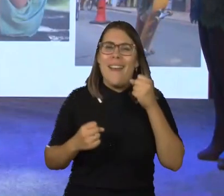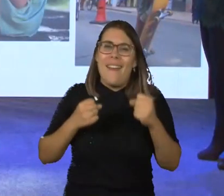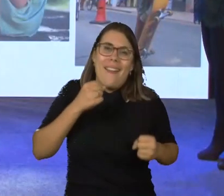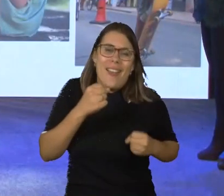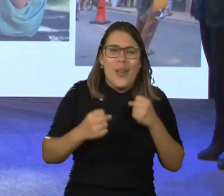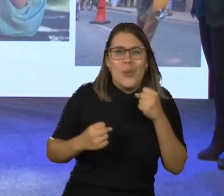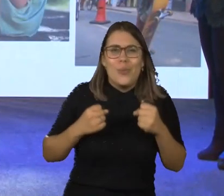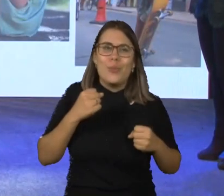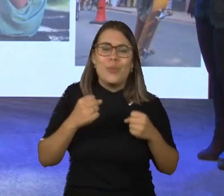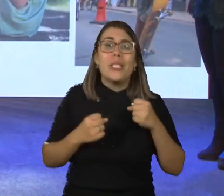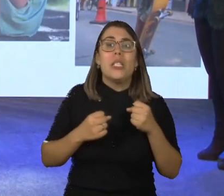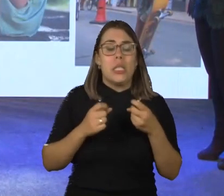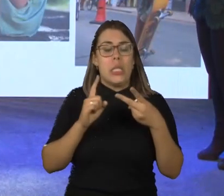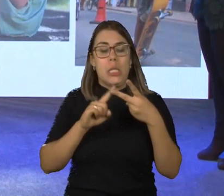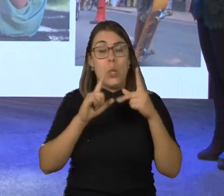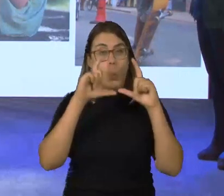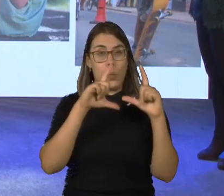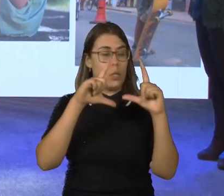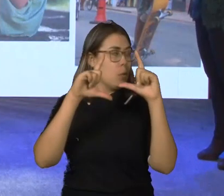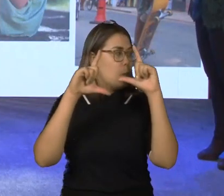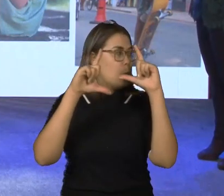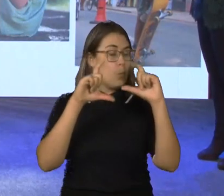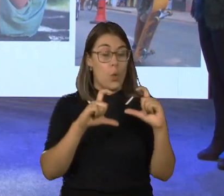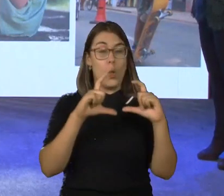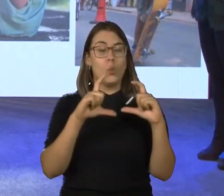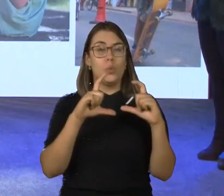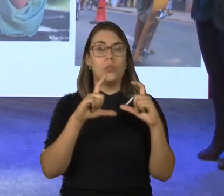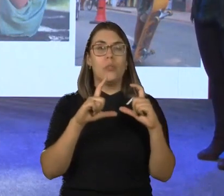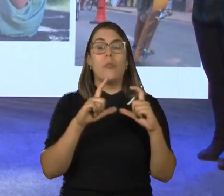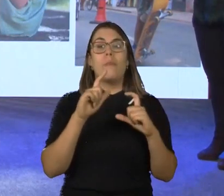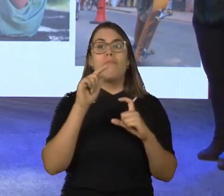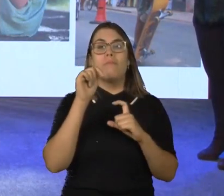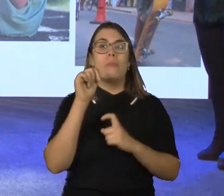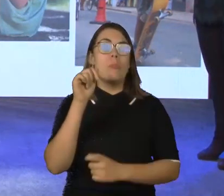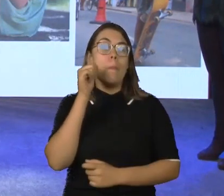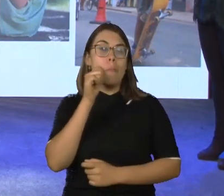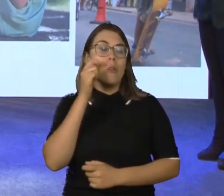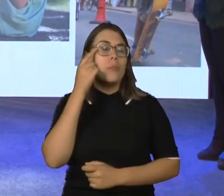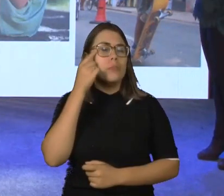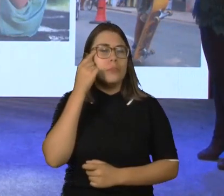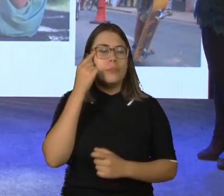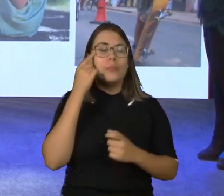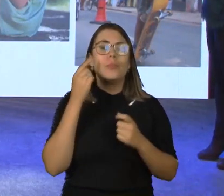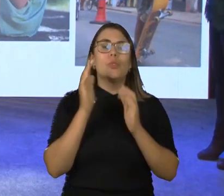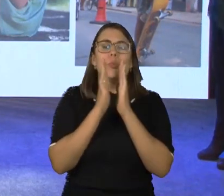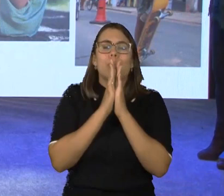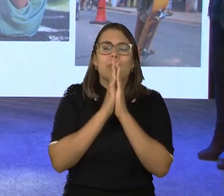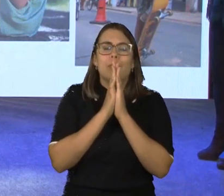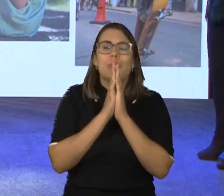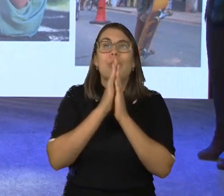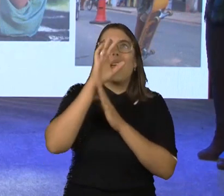de corrida. Na segunda foto, gente tem uma garotinha oriental que está com os olhos fechados e com as mãos numa